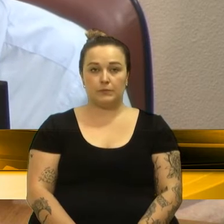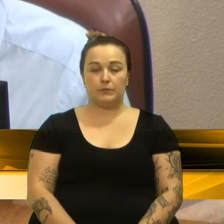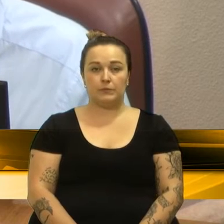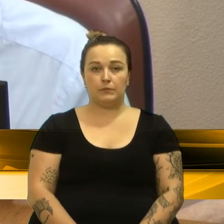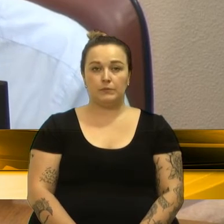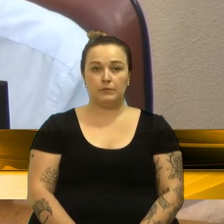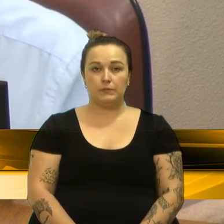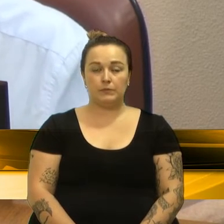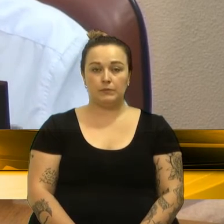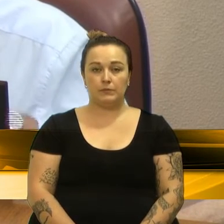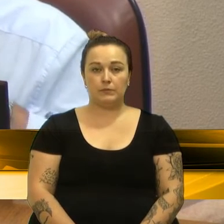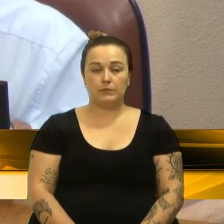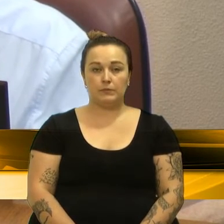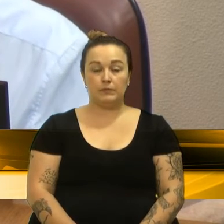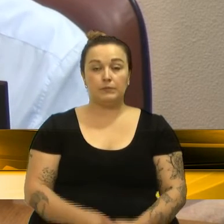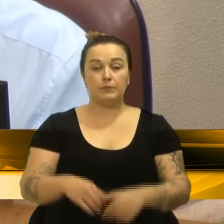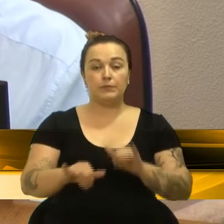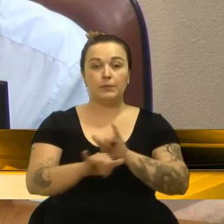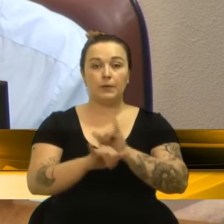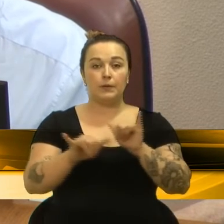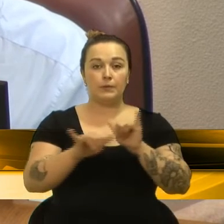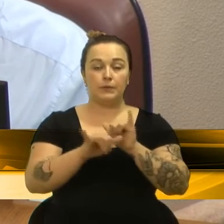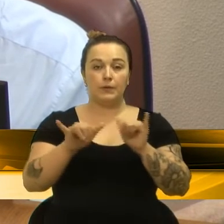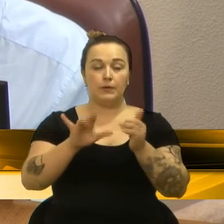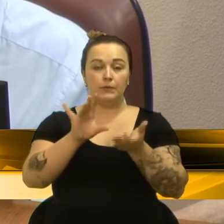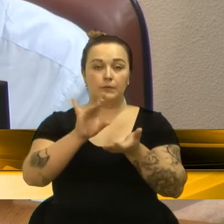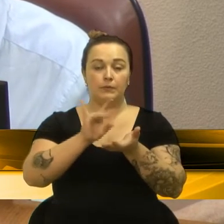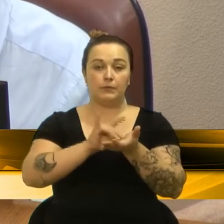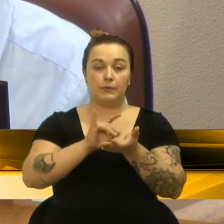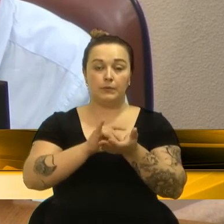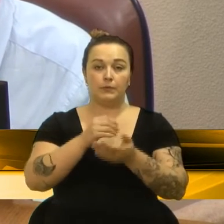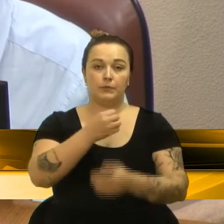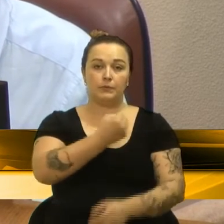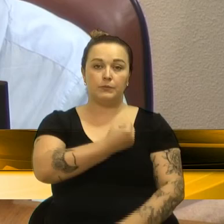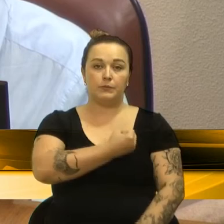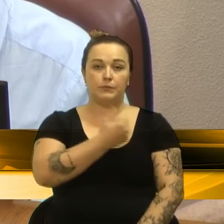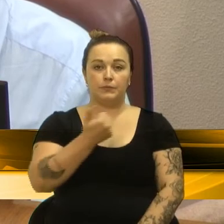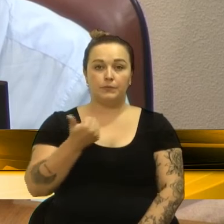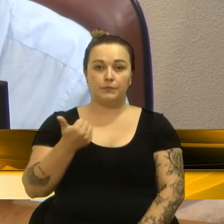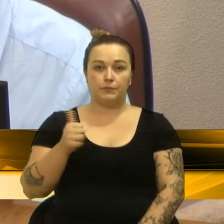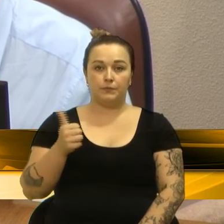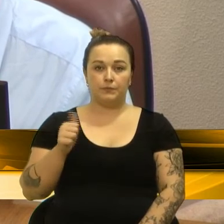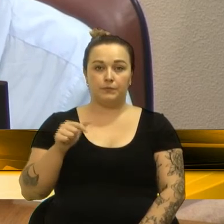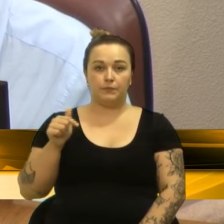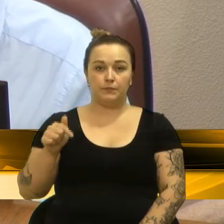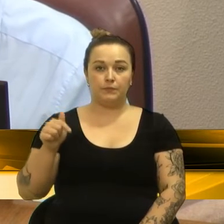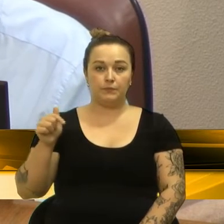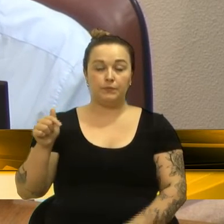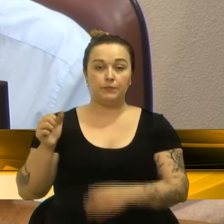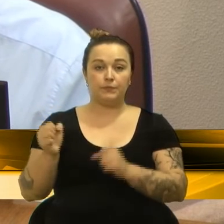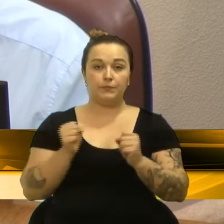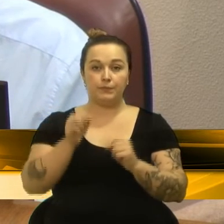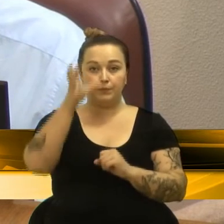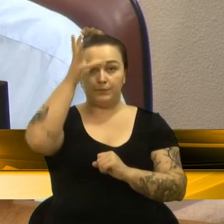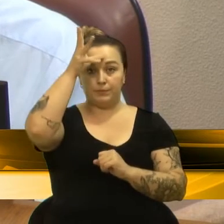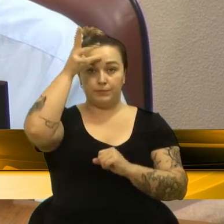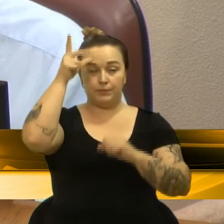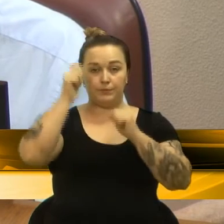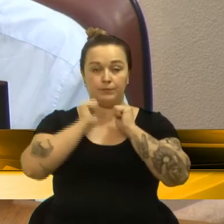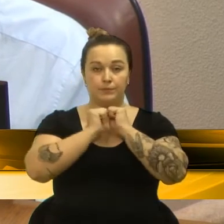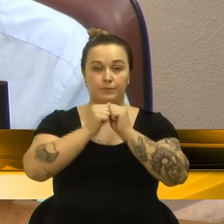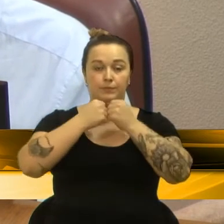Diário Oficial Eletrônico do município de Caxias do Sul, número 1177. Poder Executivo, Secretaria do